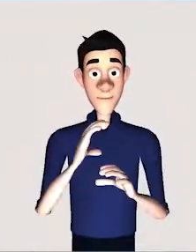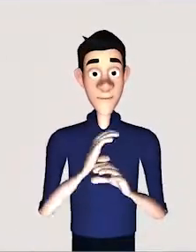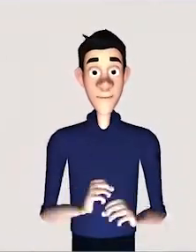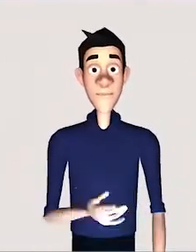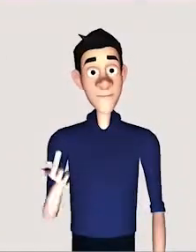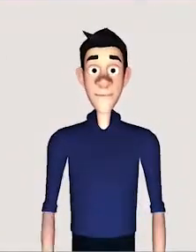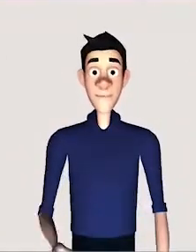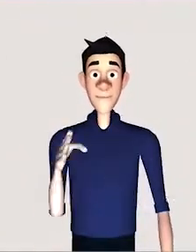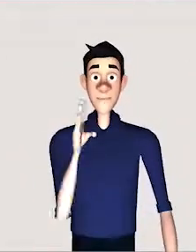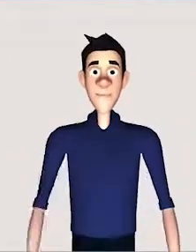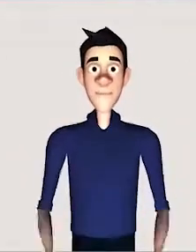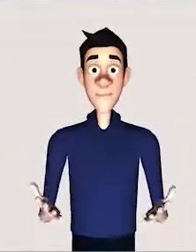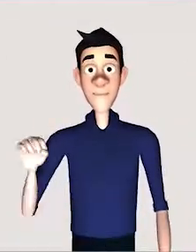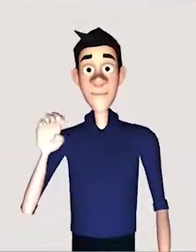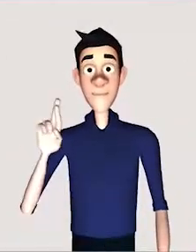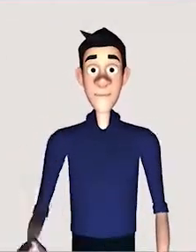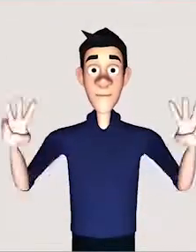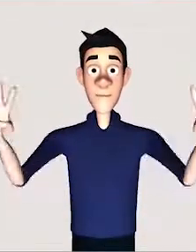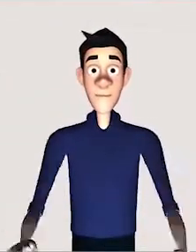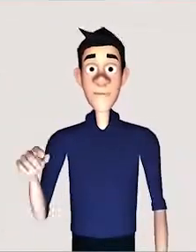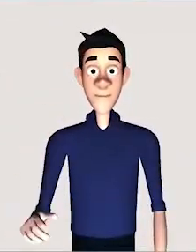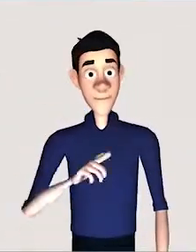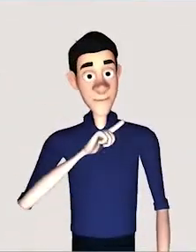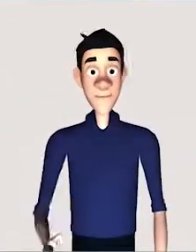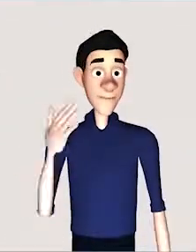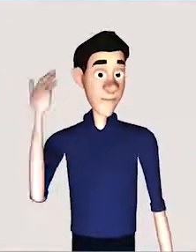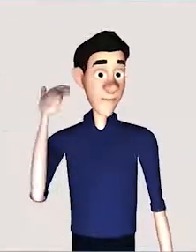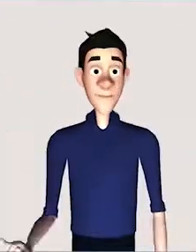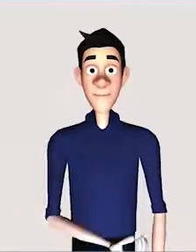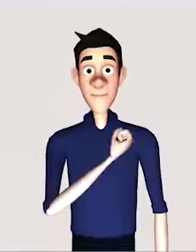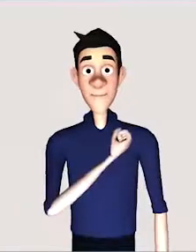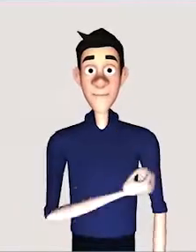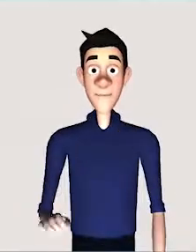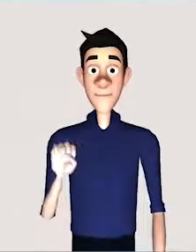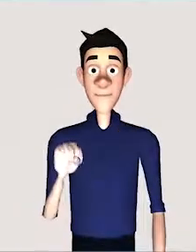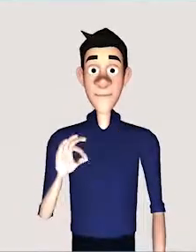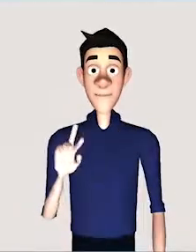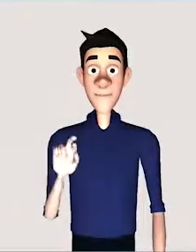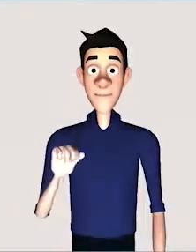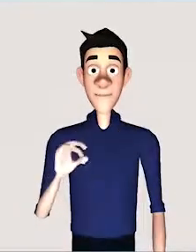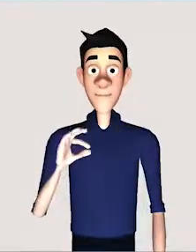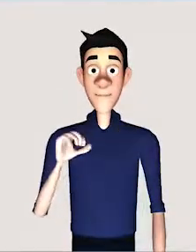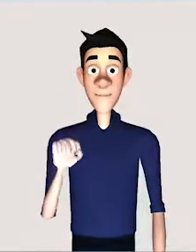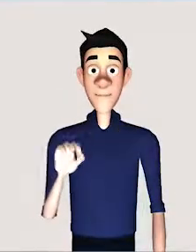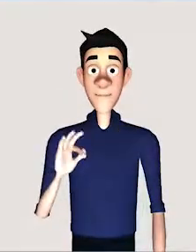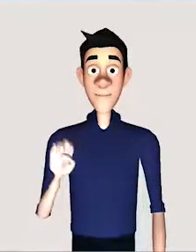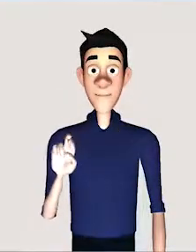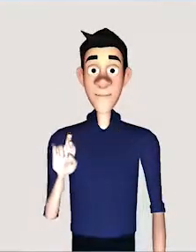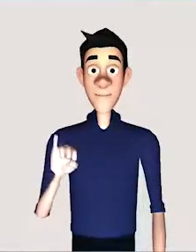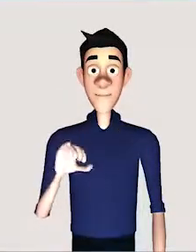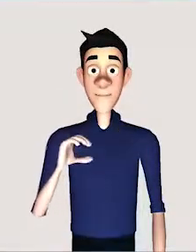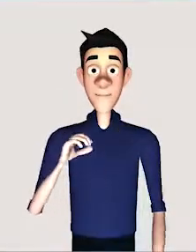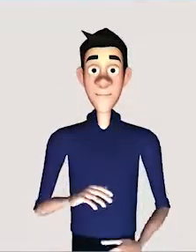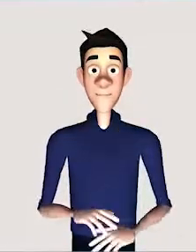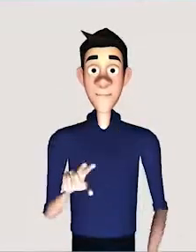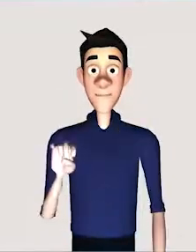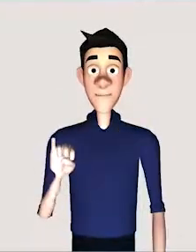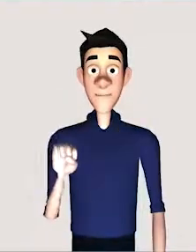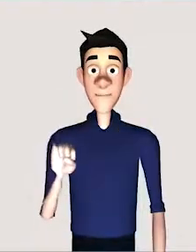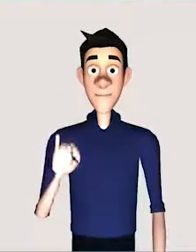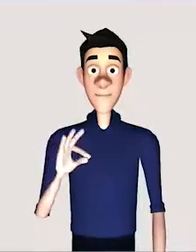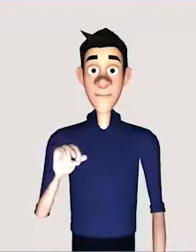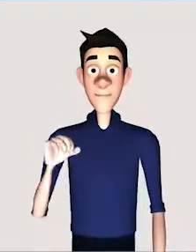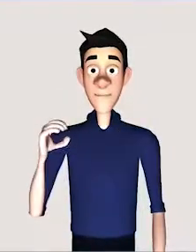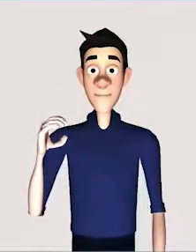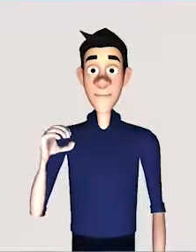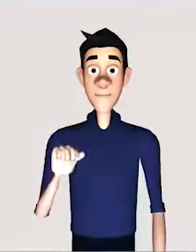é o museu que teve números estratosféricos de visitação? a gente, lá no FVA, a gente